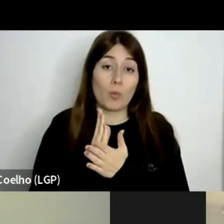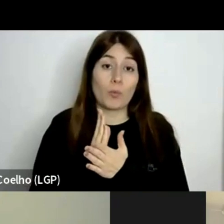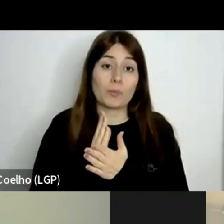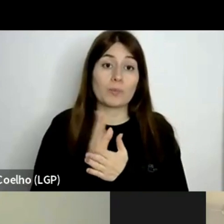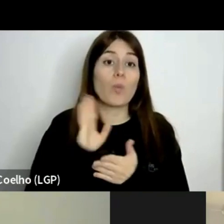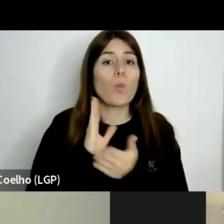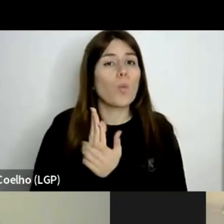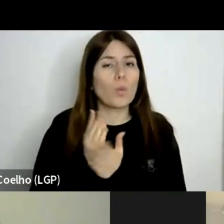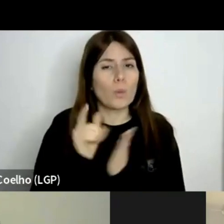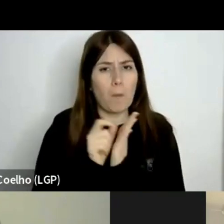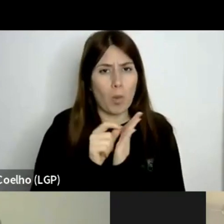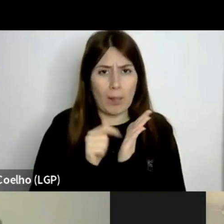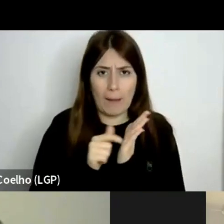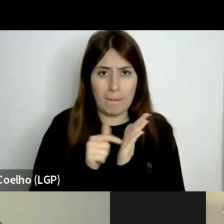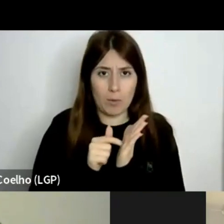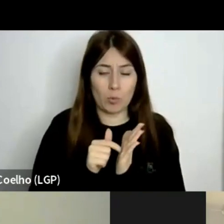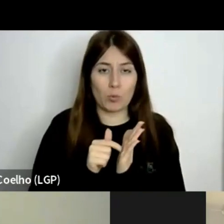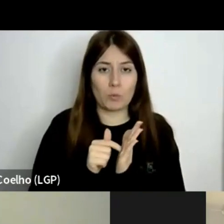apontamento.